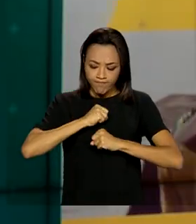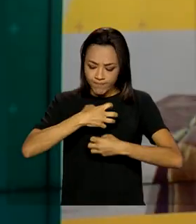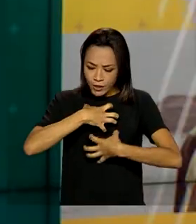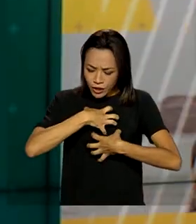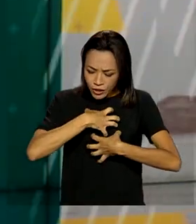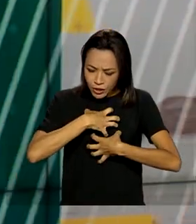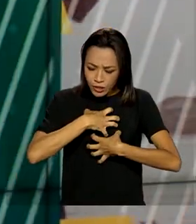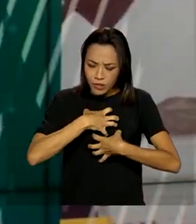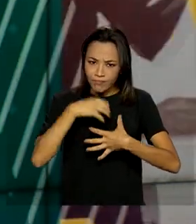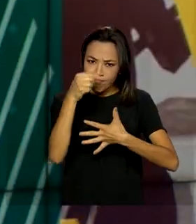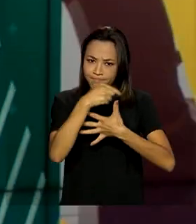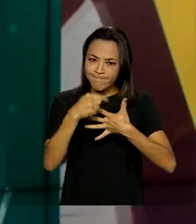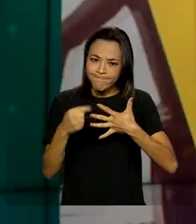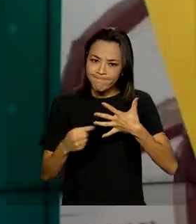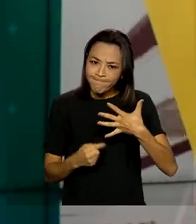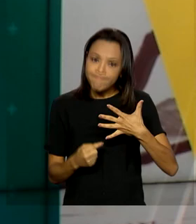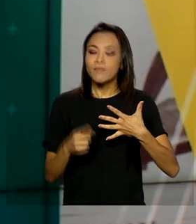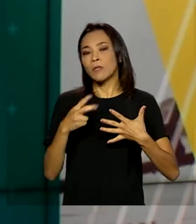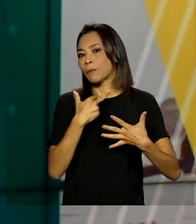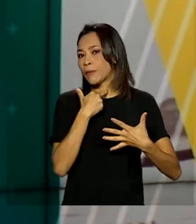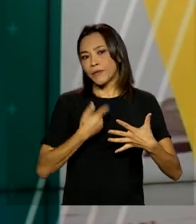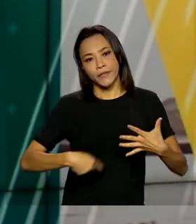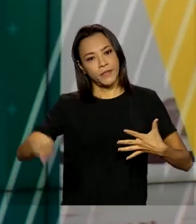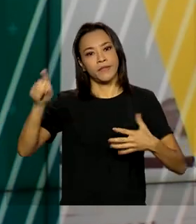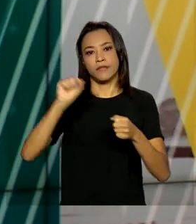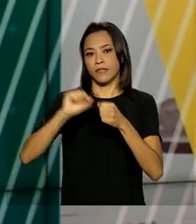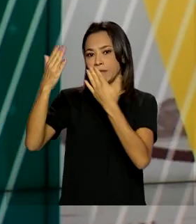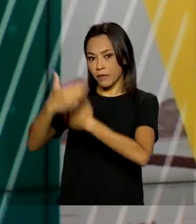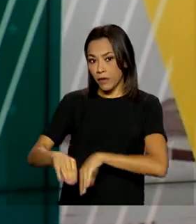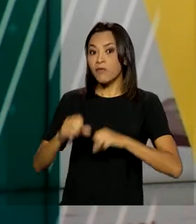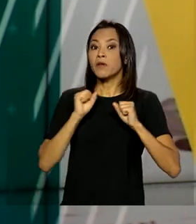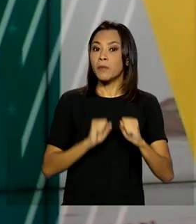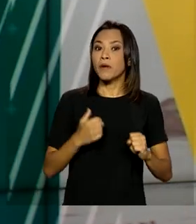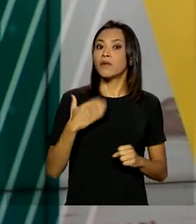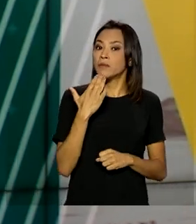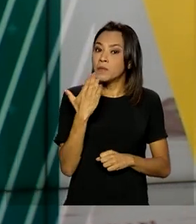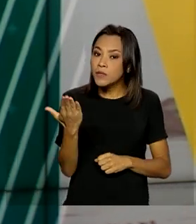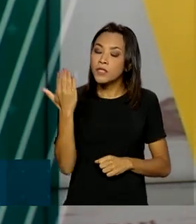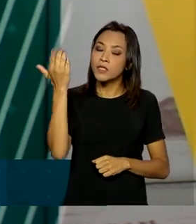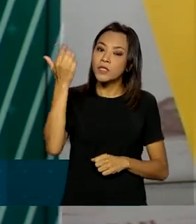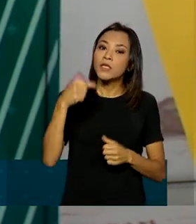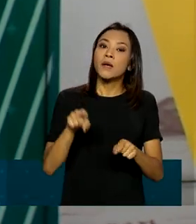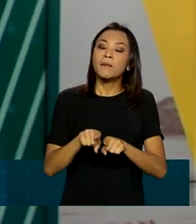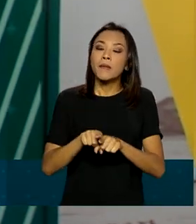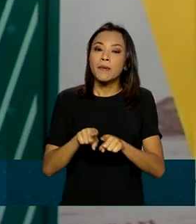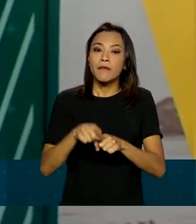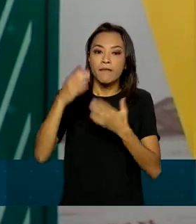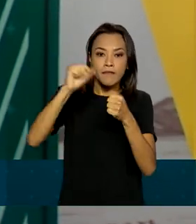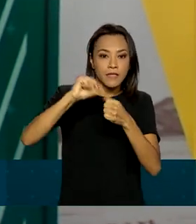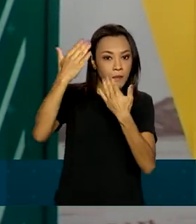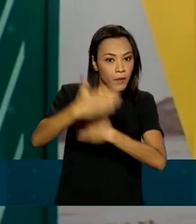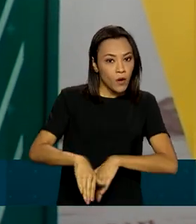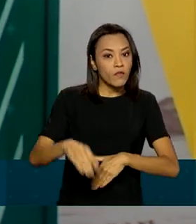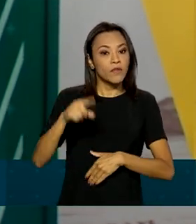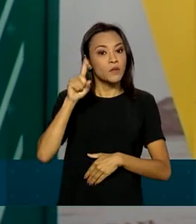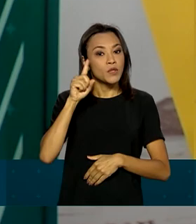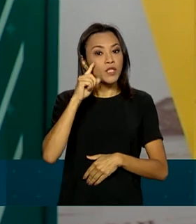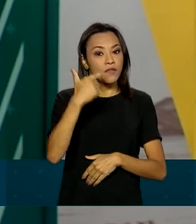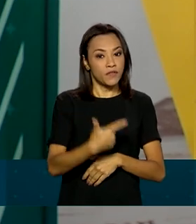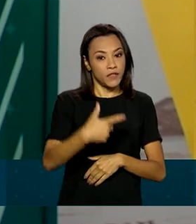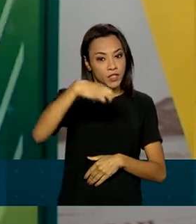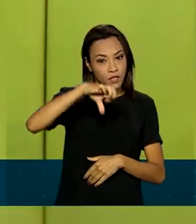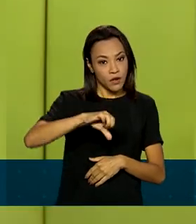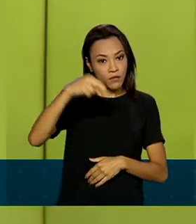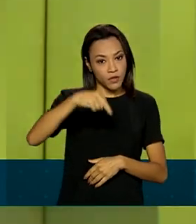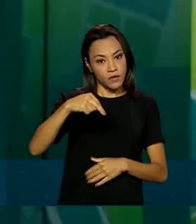não deve comparecer e pode solicitar reaplicação da prova pela página do participante de 29 de novembro a